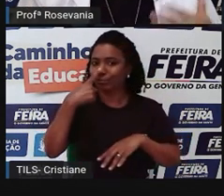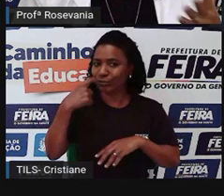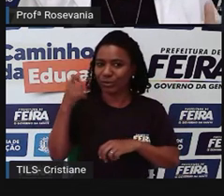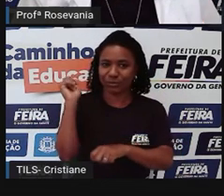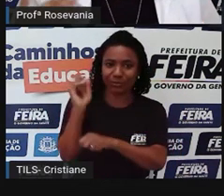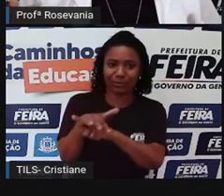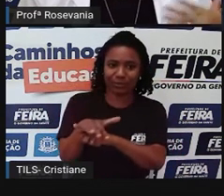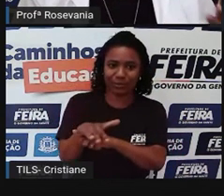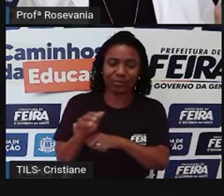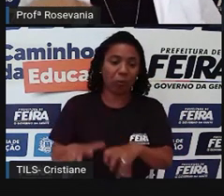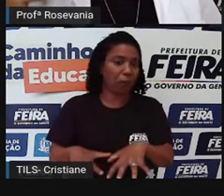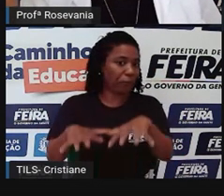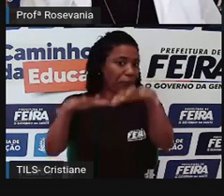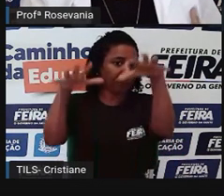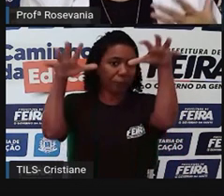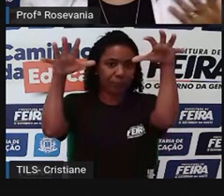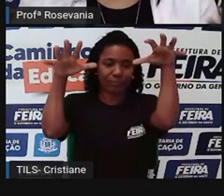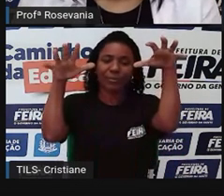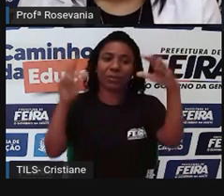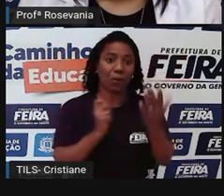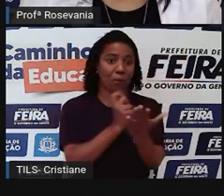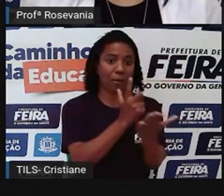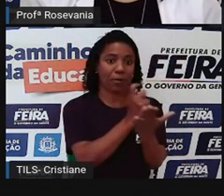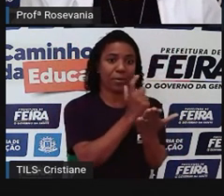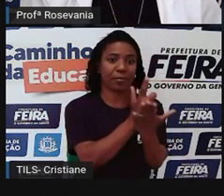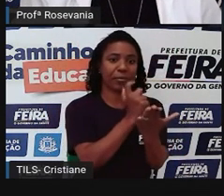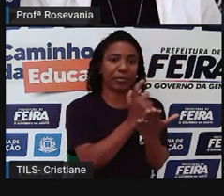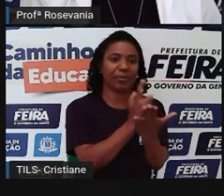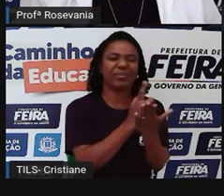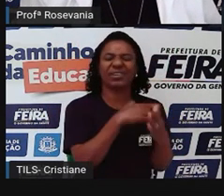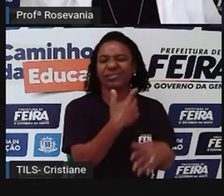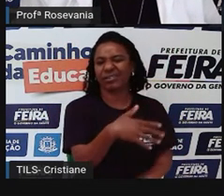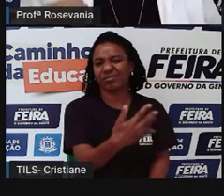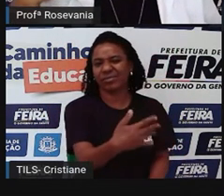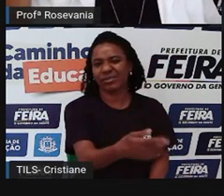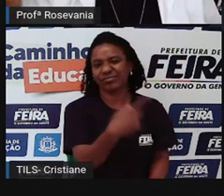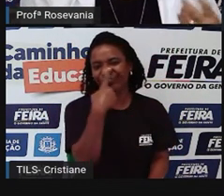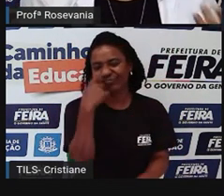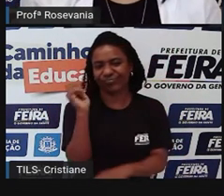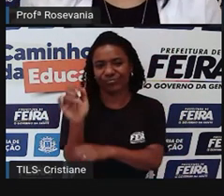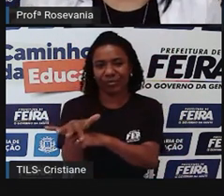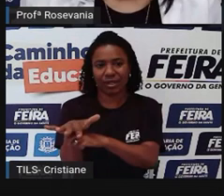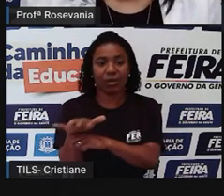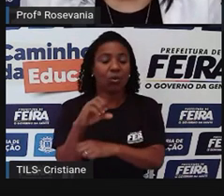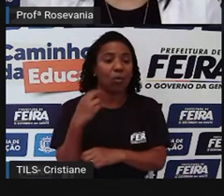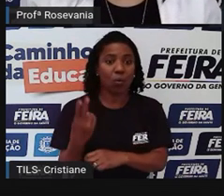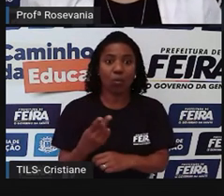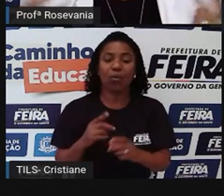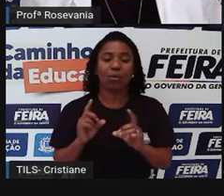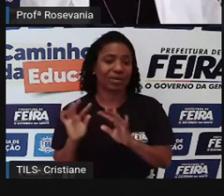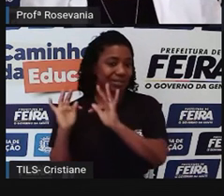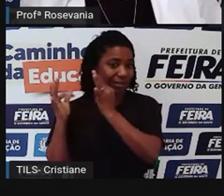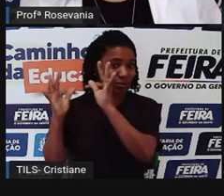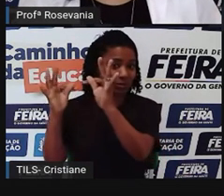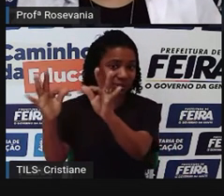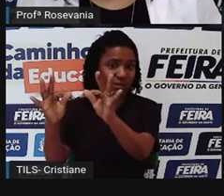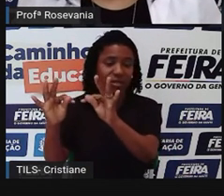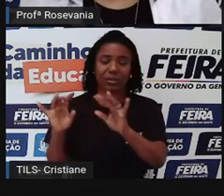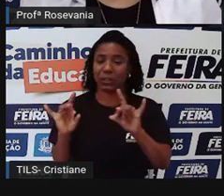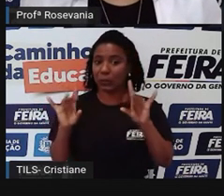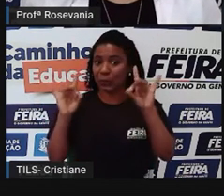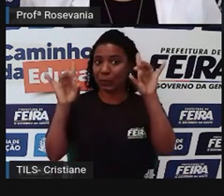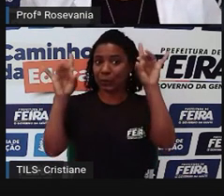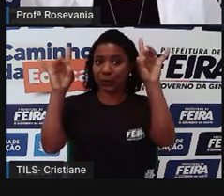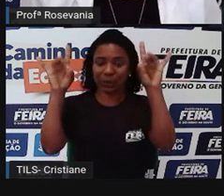porque se você fica consumindo produto só porque ele apareceu, esse produto mais novo e porque o comércio está botando lá em promoção, porque a função dele é